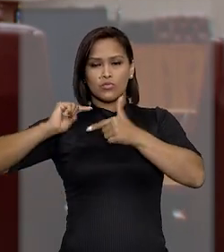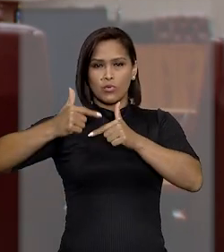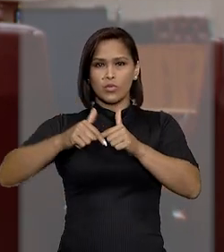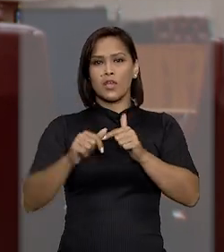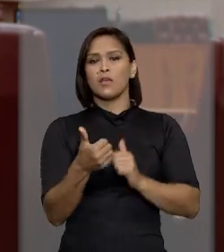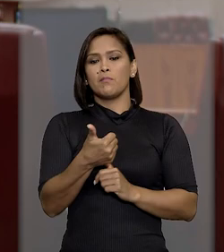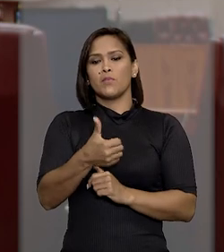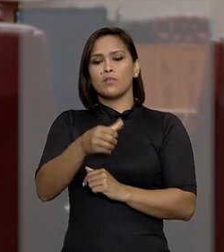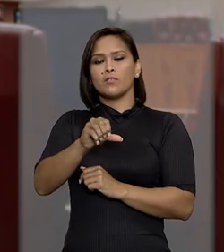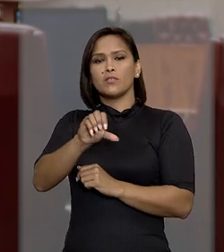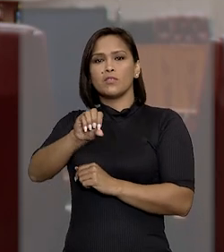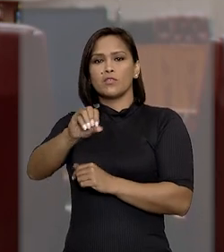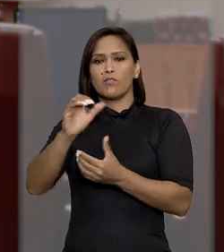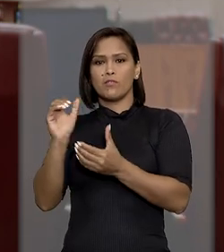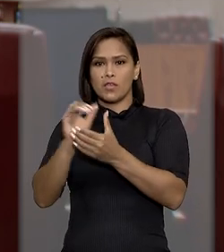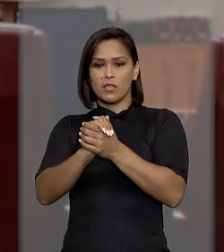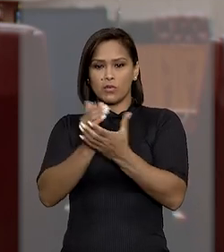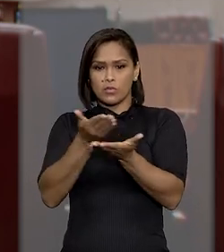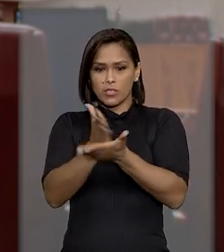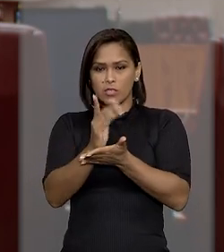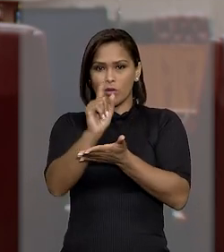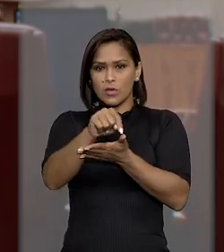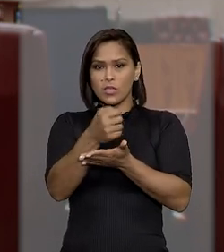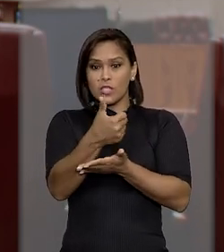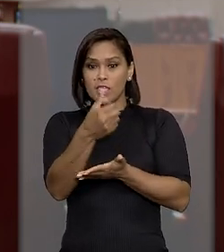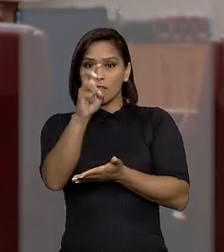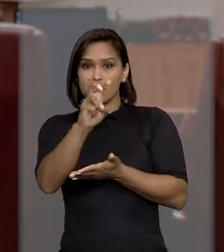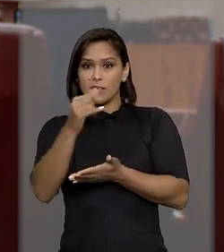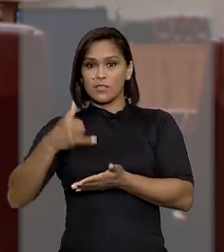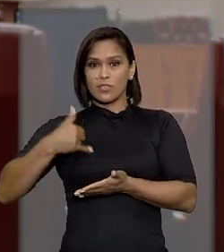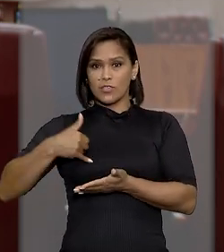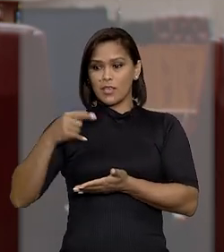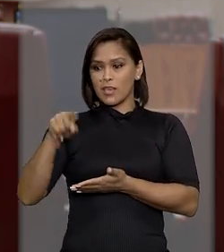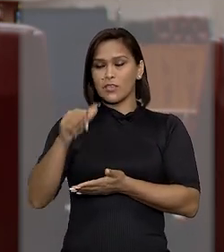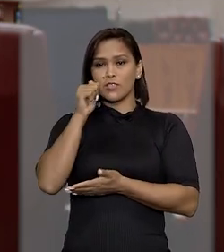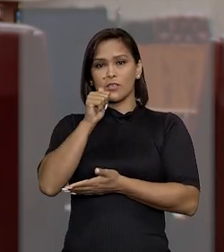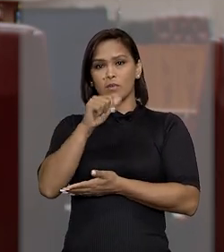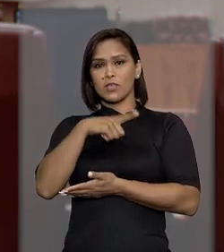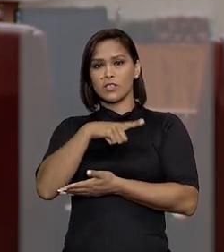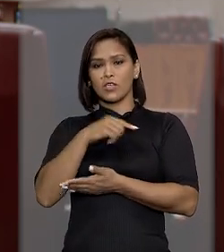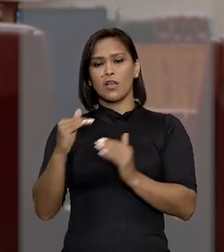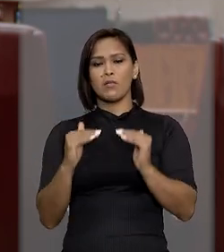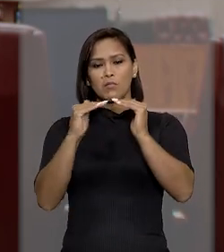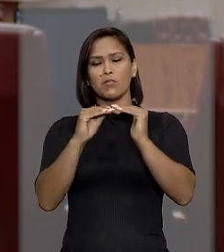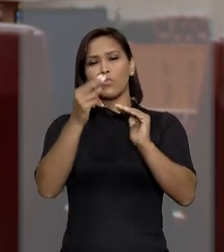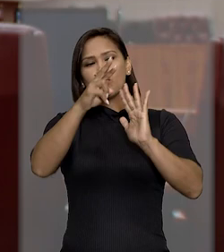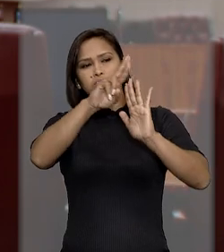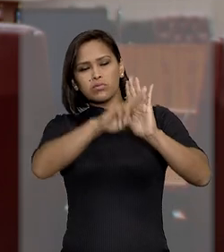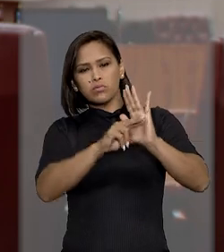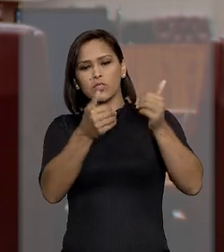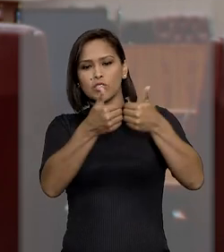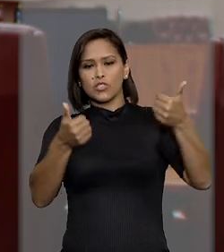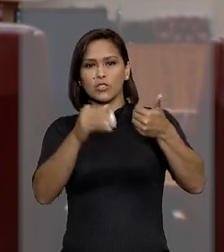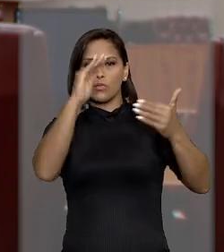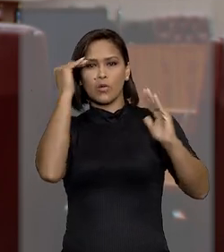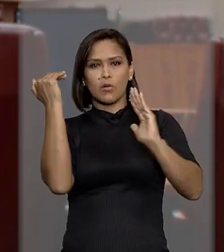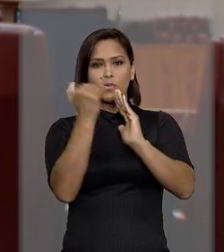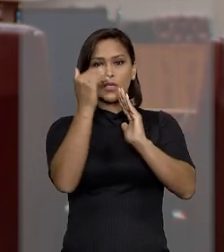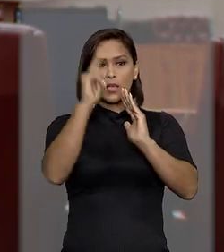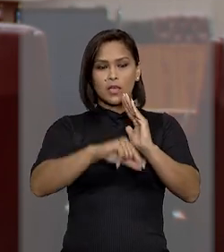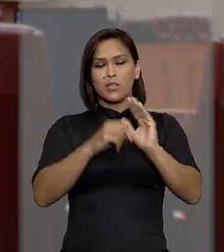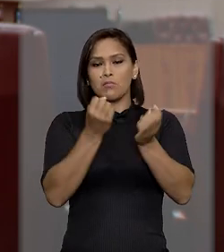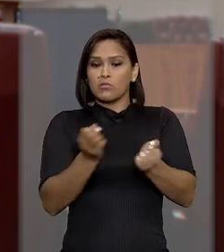Eles se casaram em 1990, quando a esposa tinha 15 anos de idade, o que impôs o regime da separação